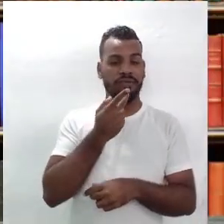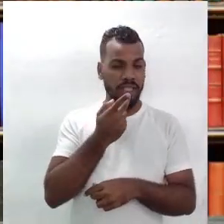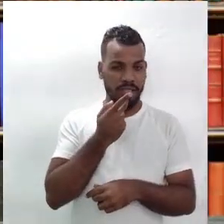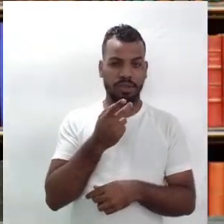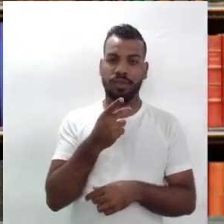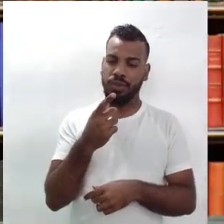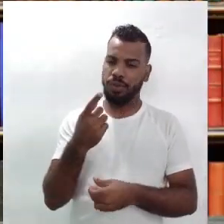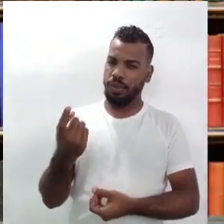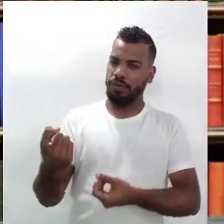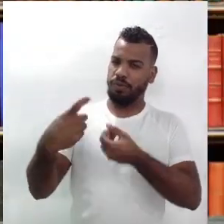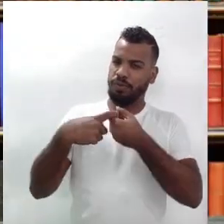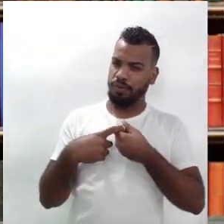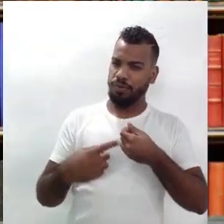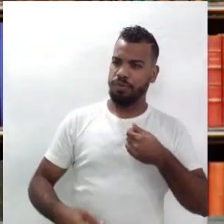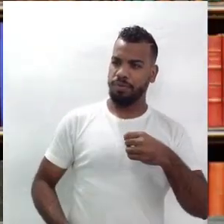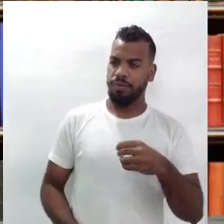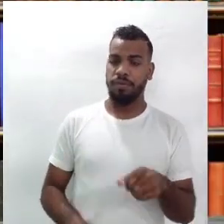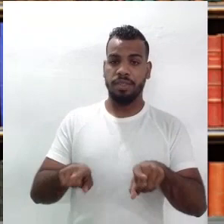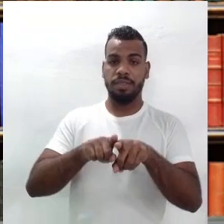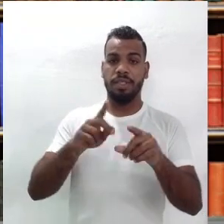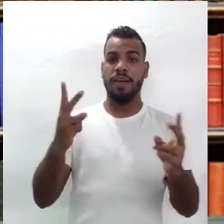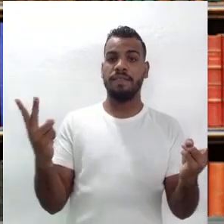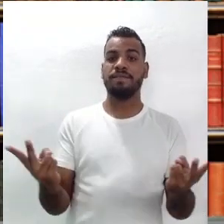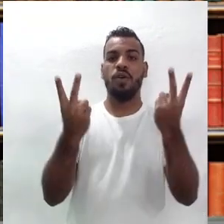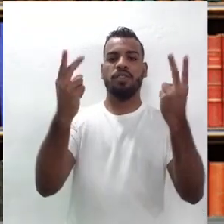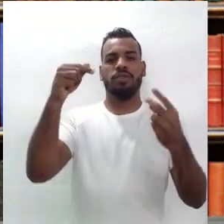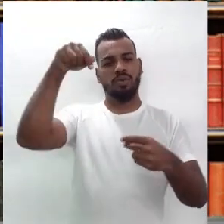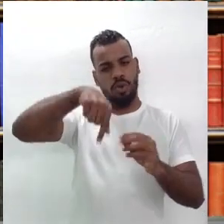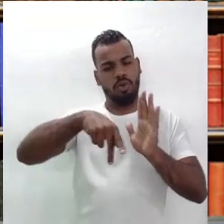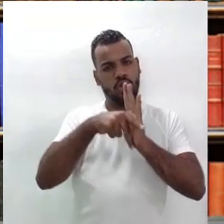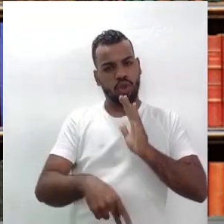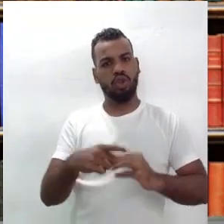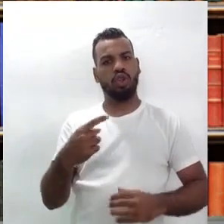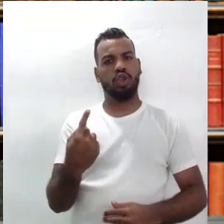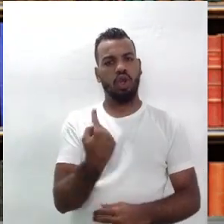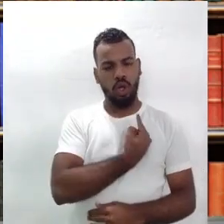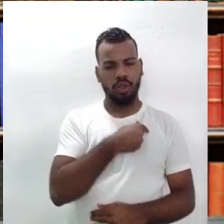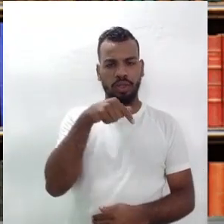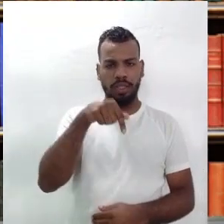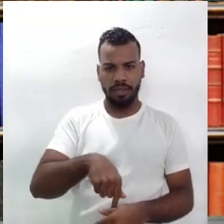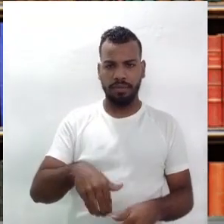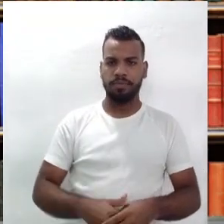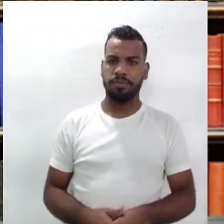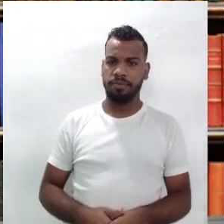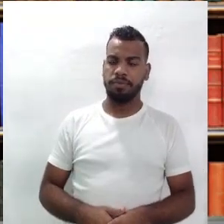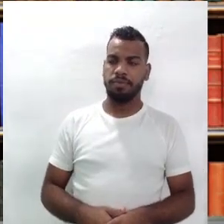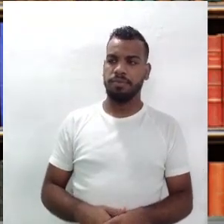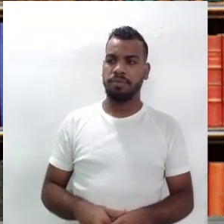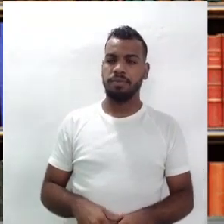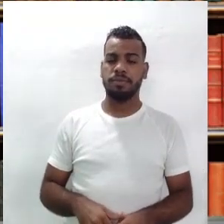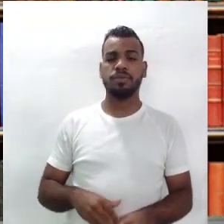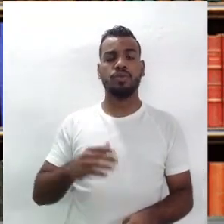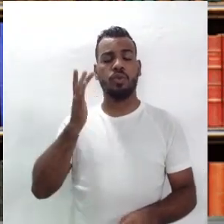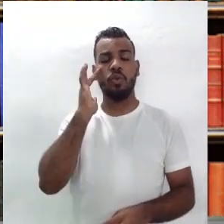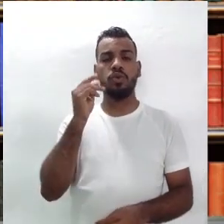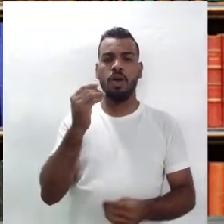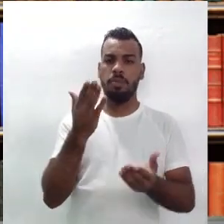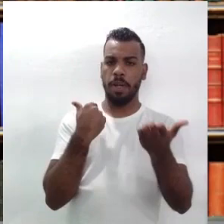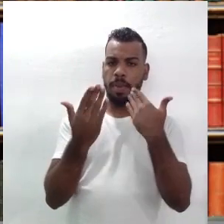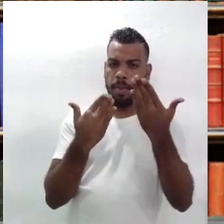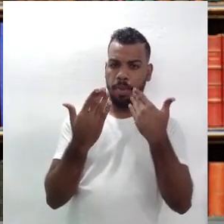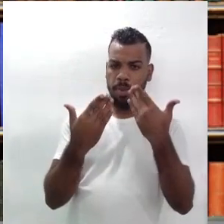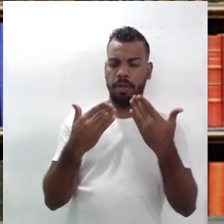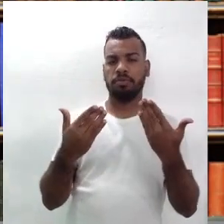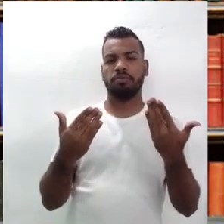Essa tecla voltada da valorização do que é nosso, das nossas raízes. Eu acho que essa conversa sobre a Ariano